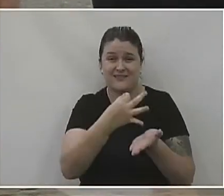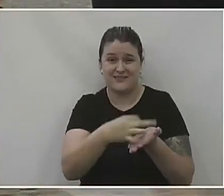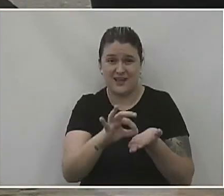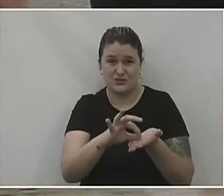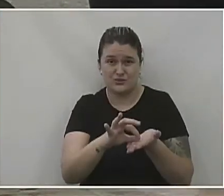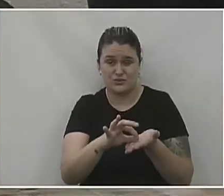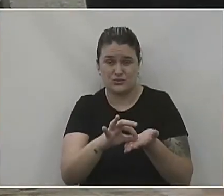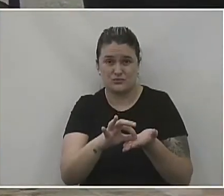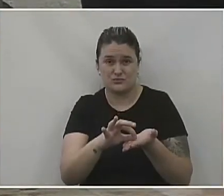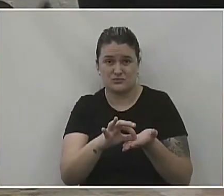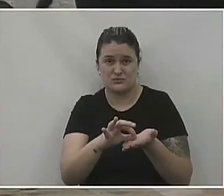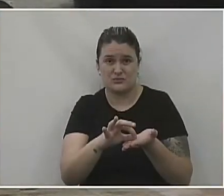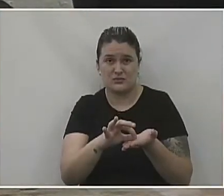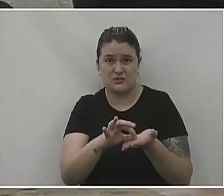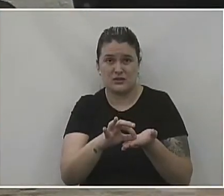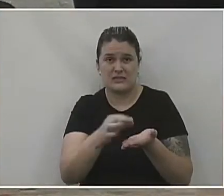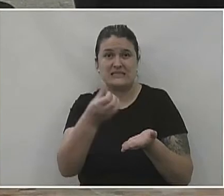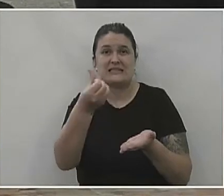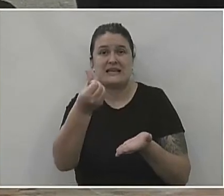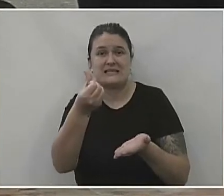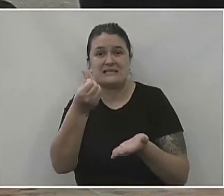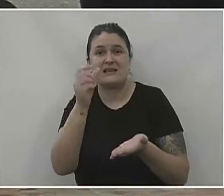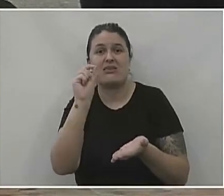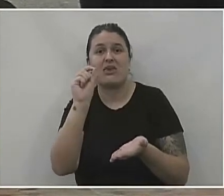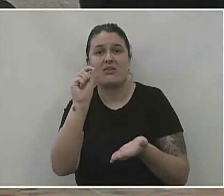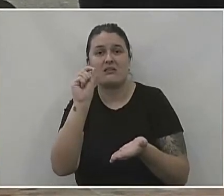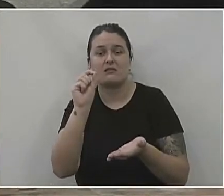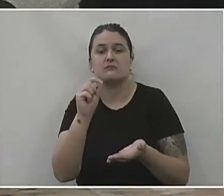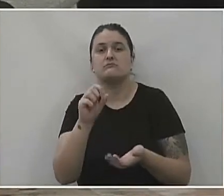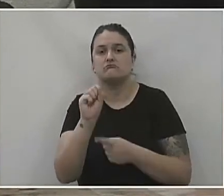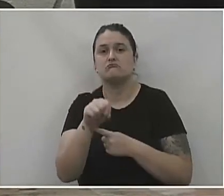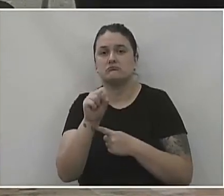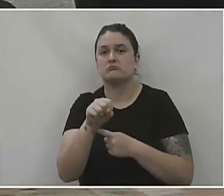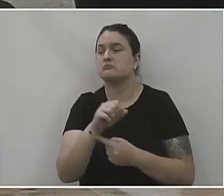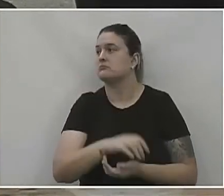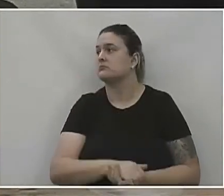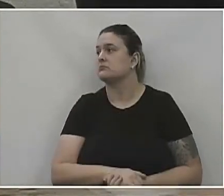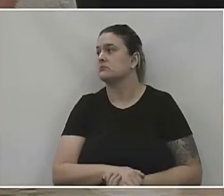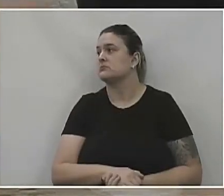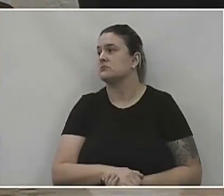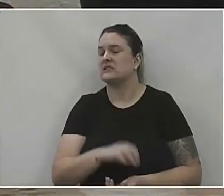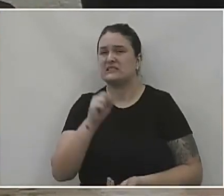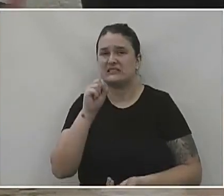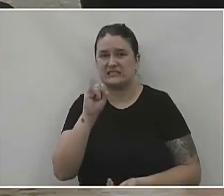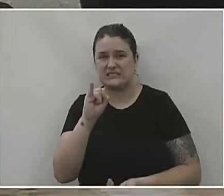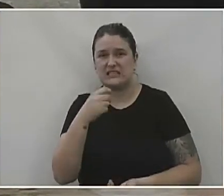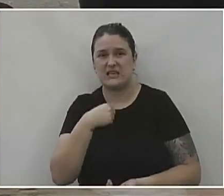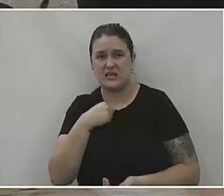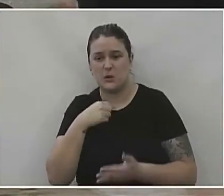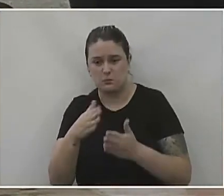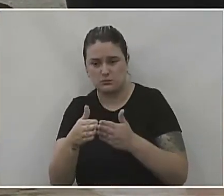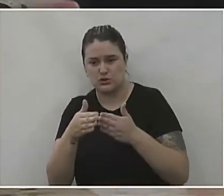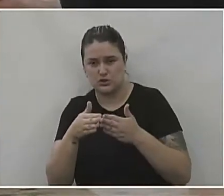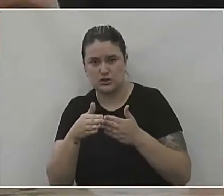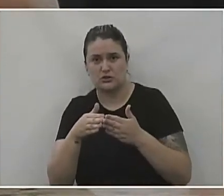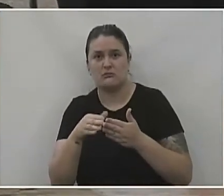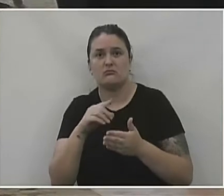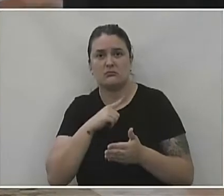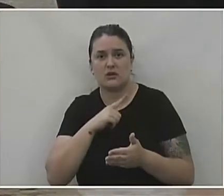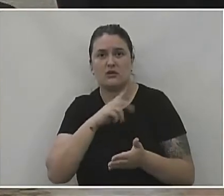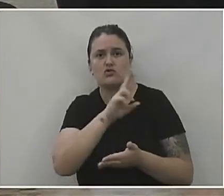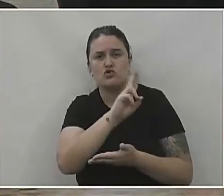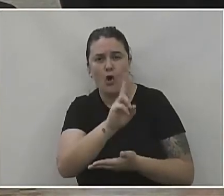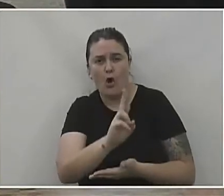hoje, identifica quem tomou um por um hoje, todos eles? Sim. Beleza? Então, se eu solicitar, eu vou ver o nome de quem está vacinado. Sim, claro.